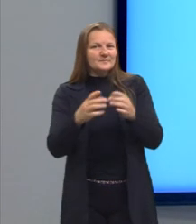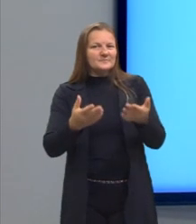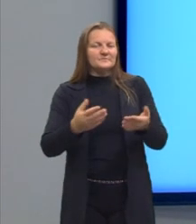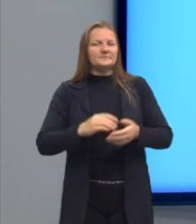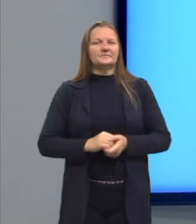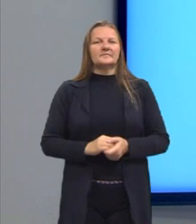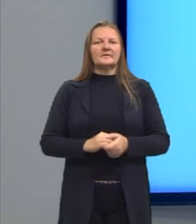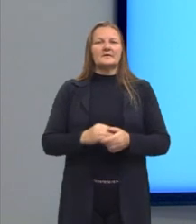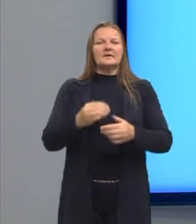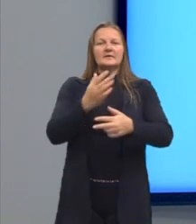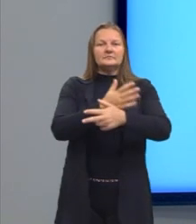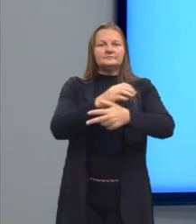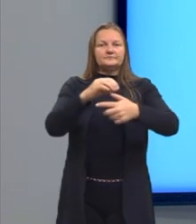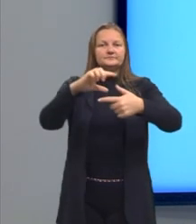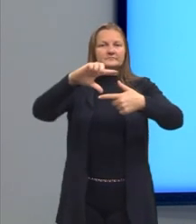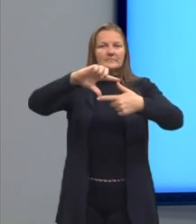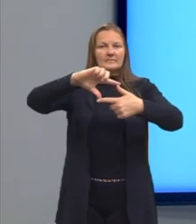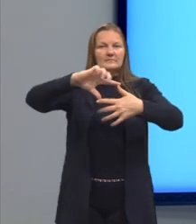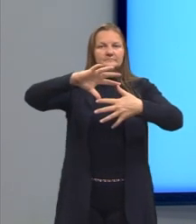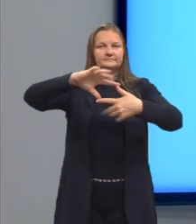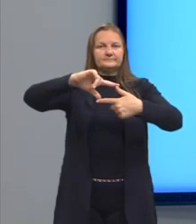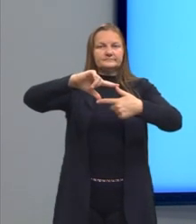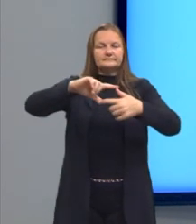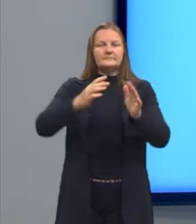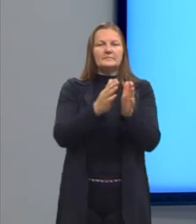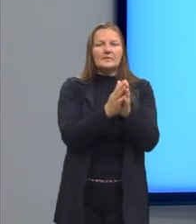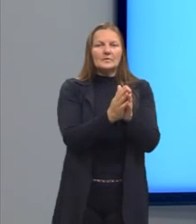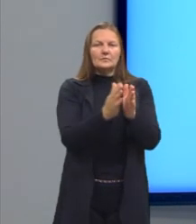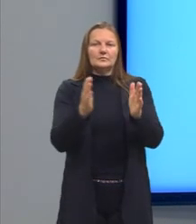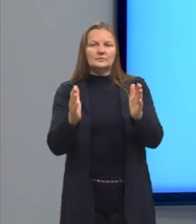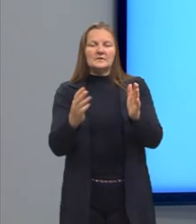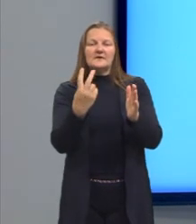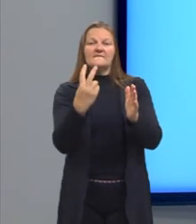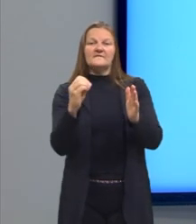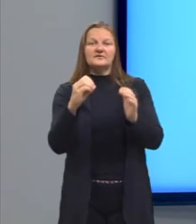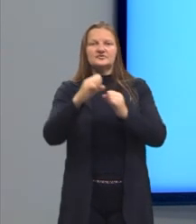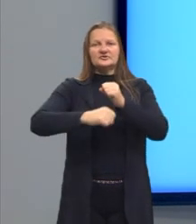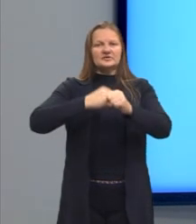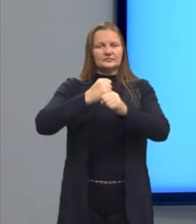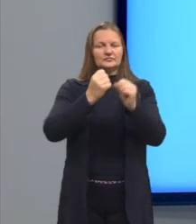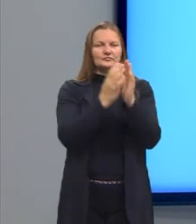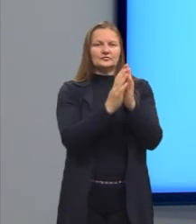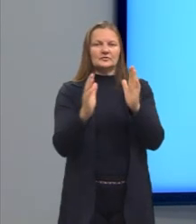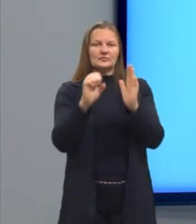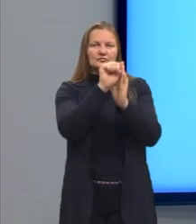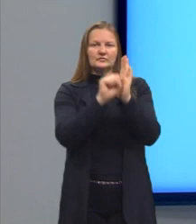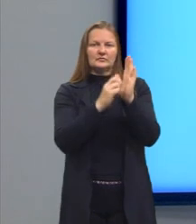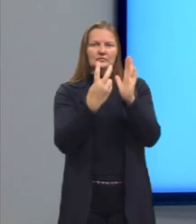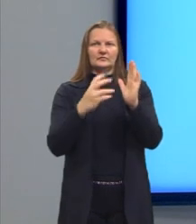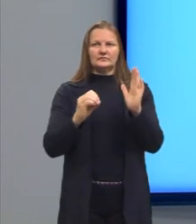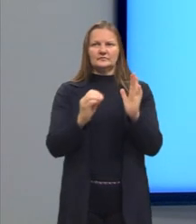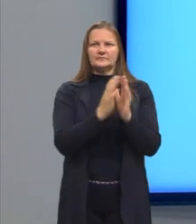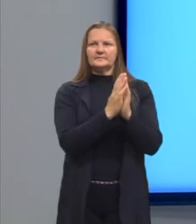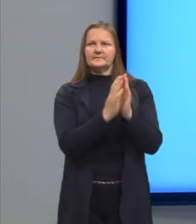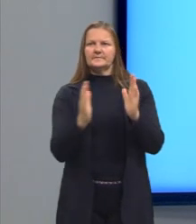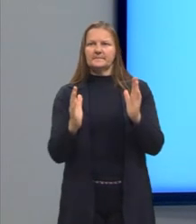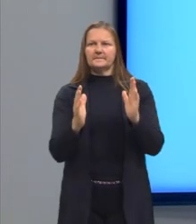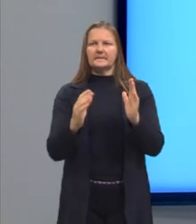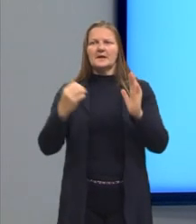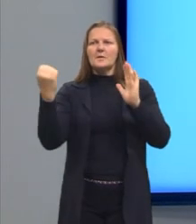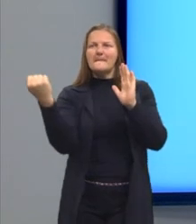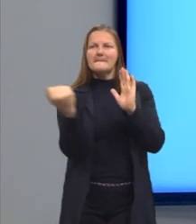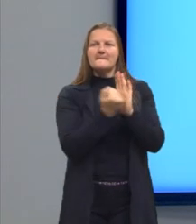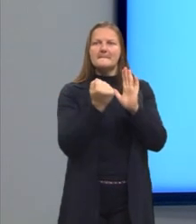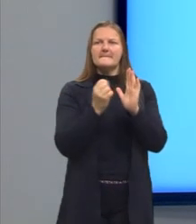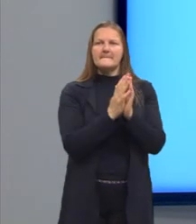Então o pré-modernismo, Como ficou conhecido o período que compreende os primeiros 20 anos do início do século 20. E a gente demarca o